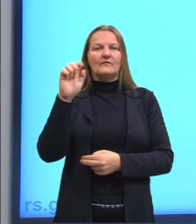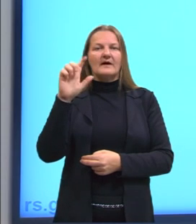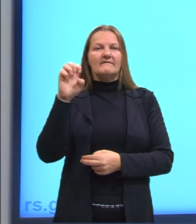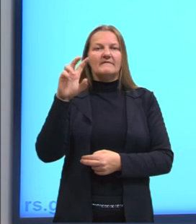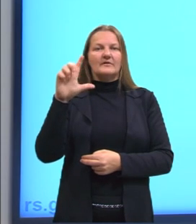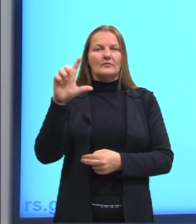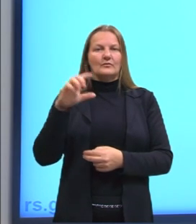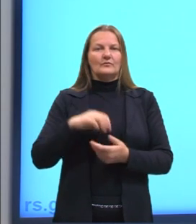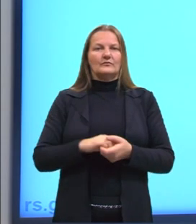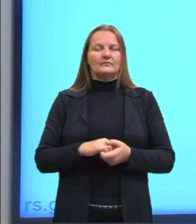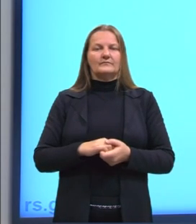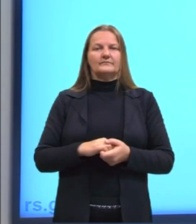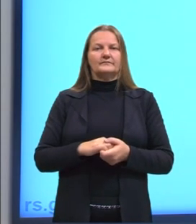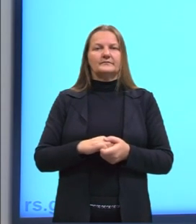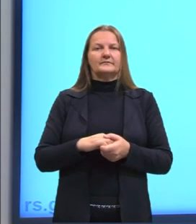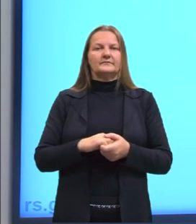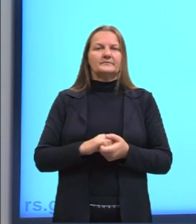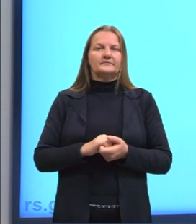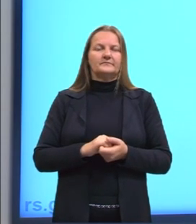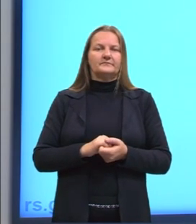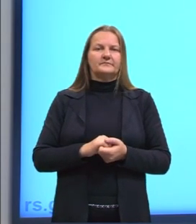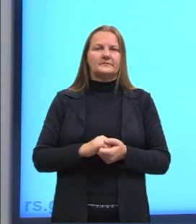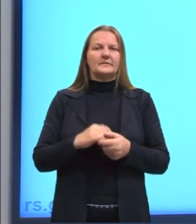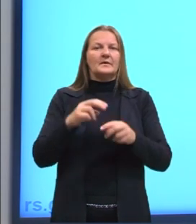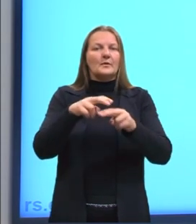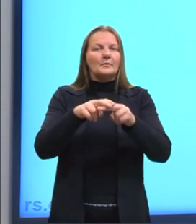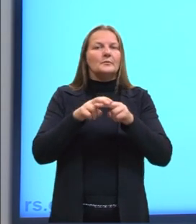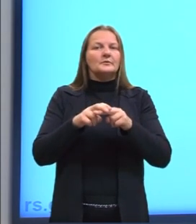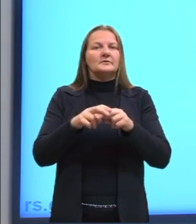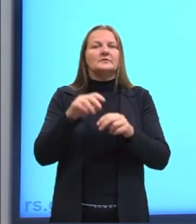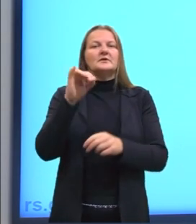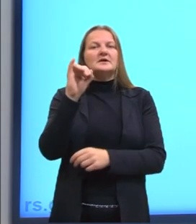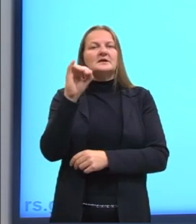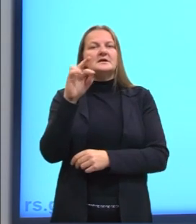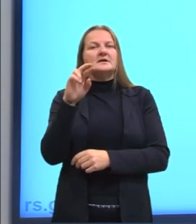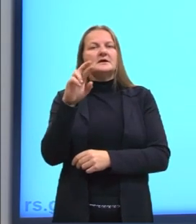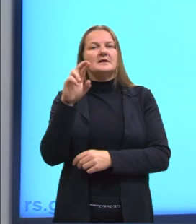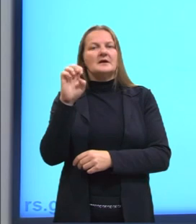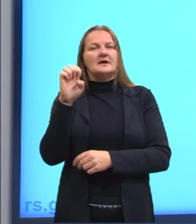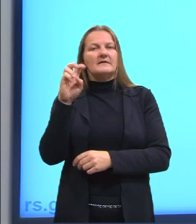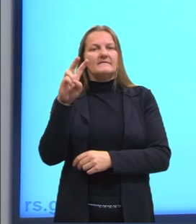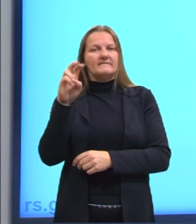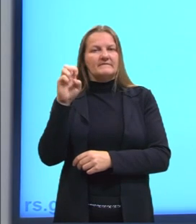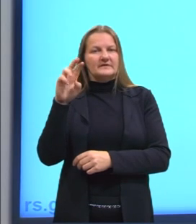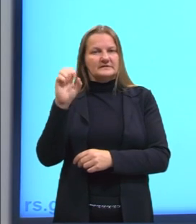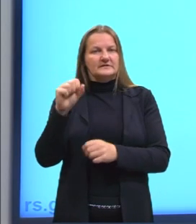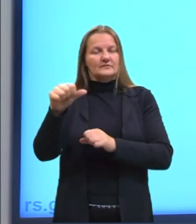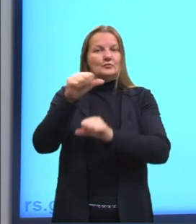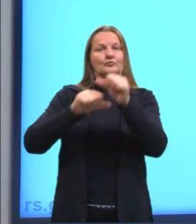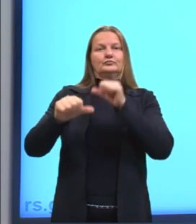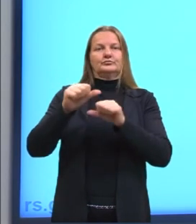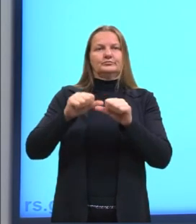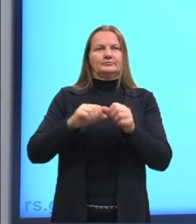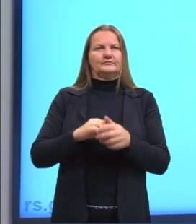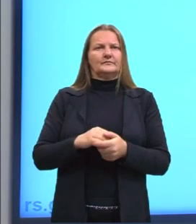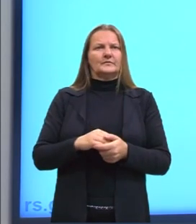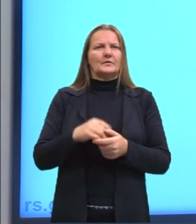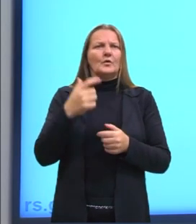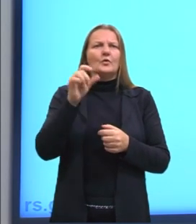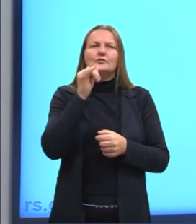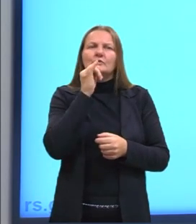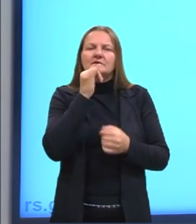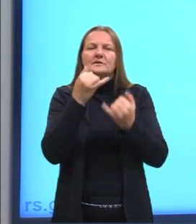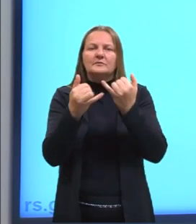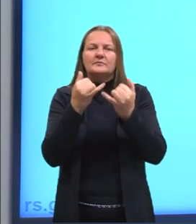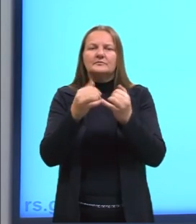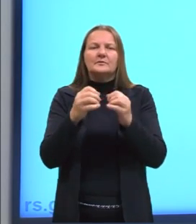processo totalmente reversível, né? Por isso que a gente falou do processo irreversível, tá? E um exemplo